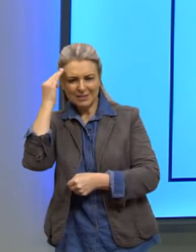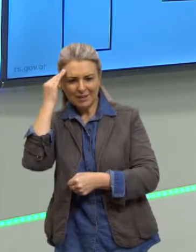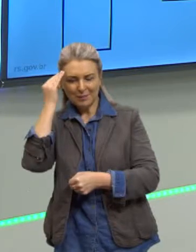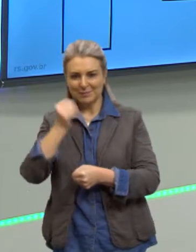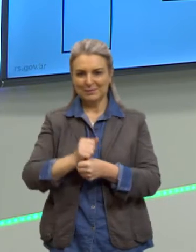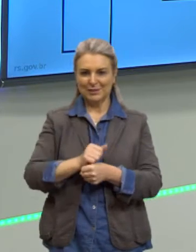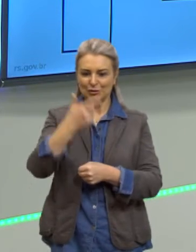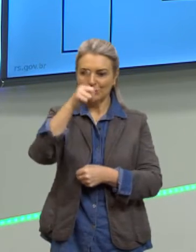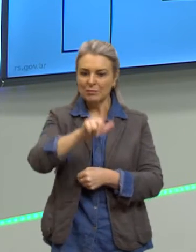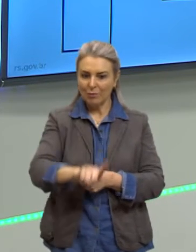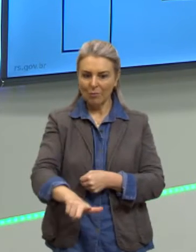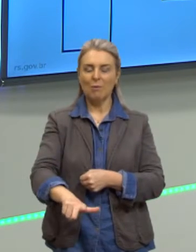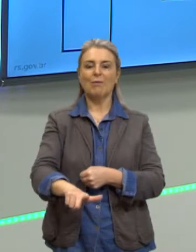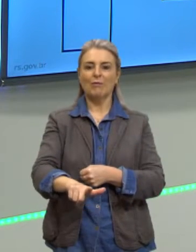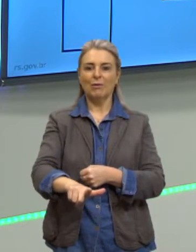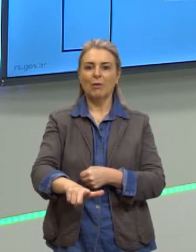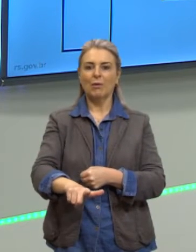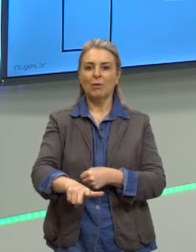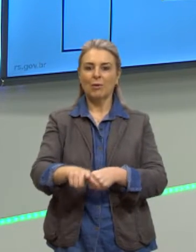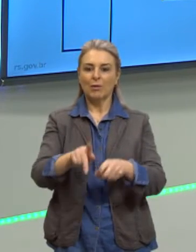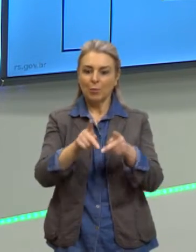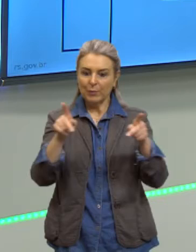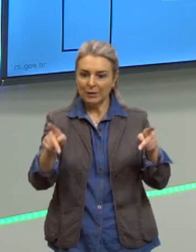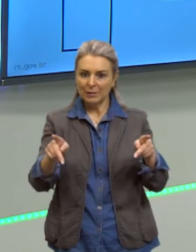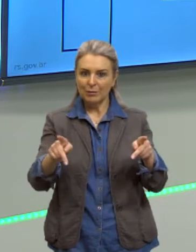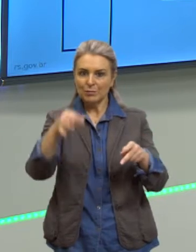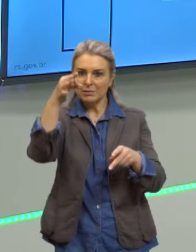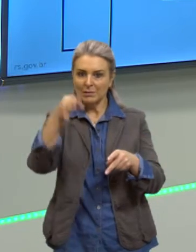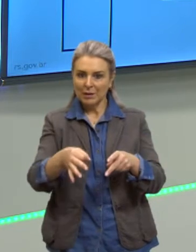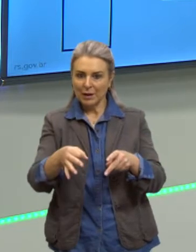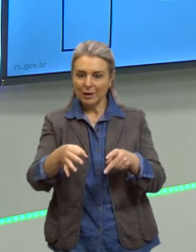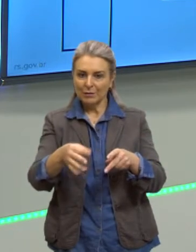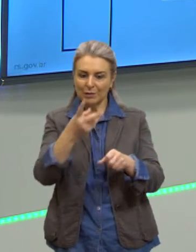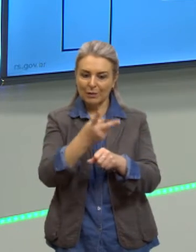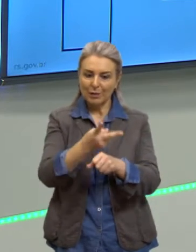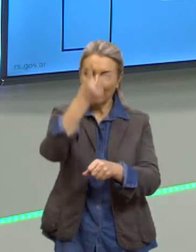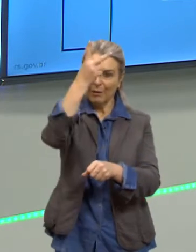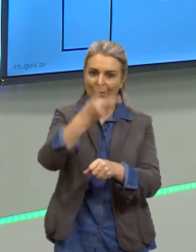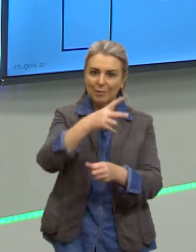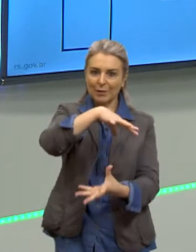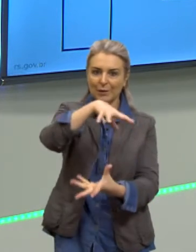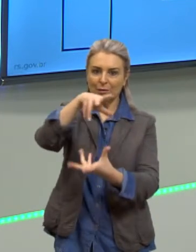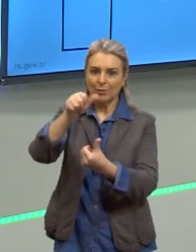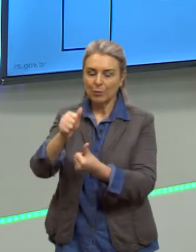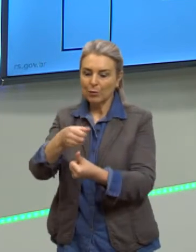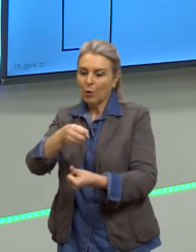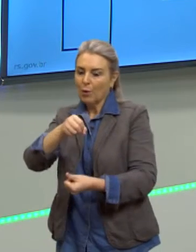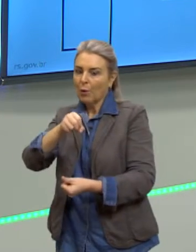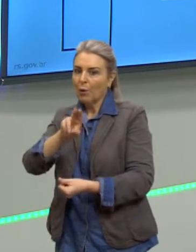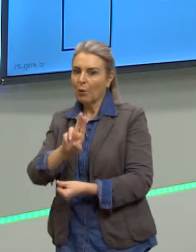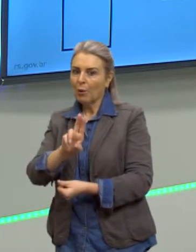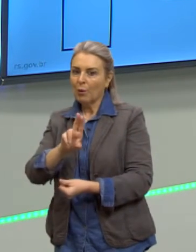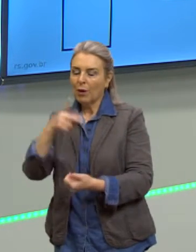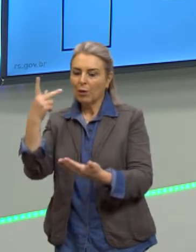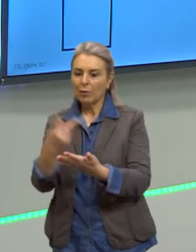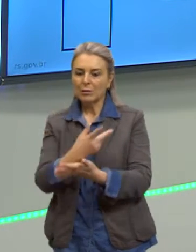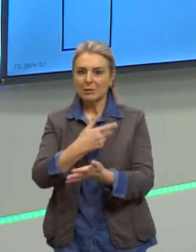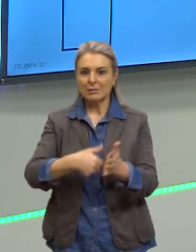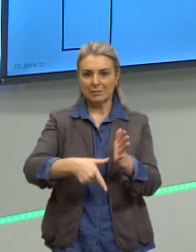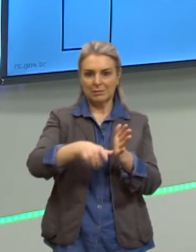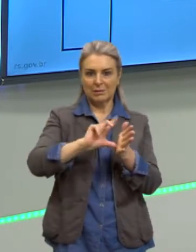novamente essa Copa do Mundo, ou quando ela aconteceu anteriormente a 1990,